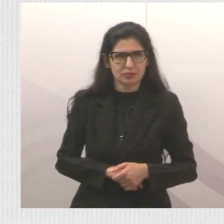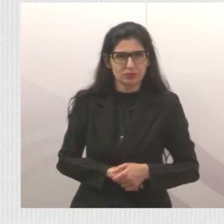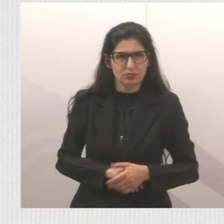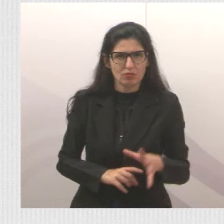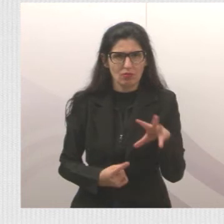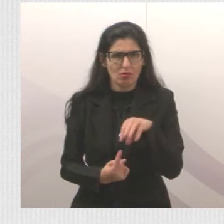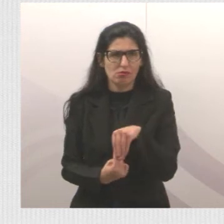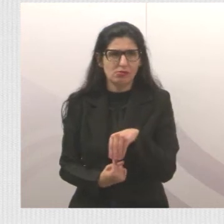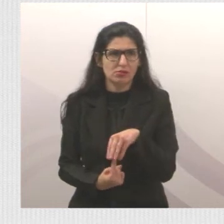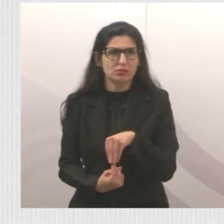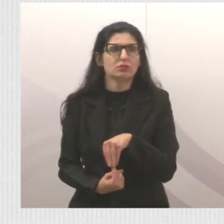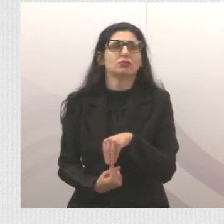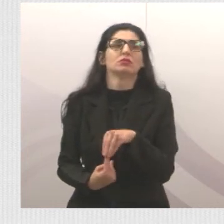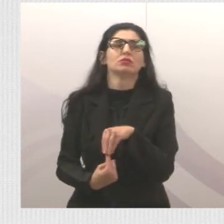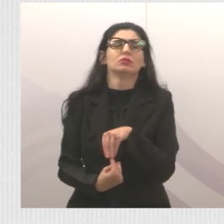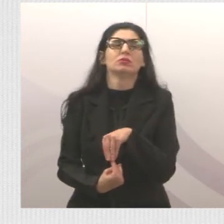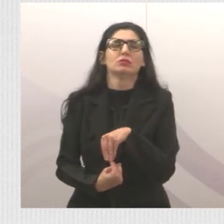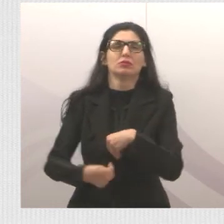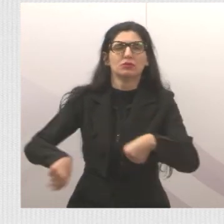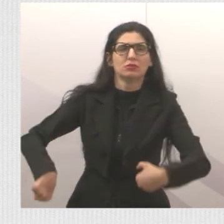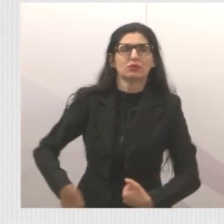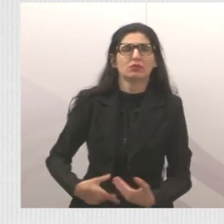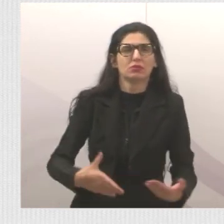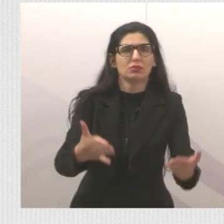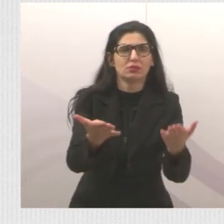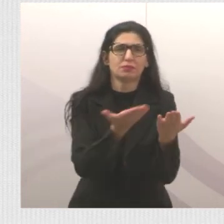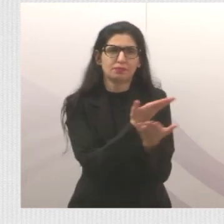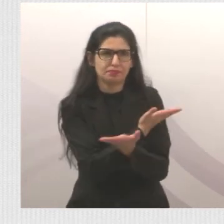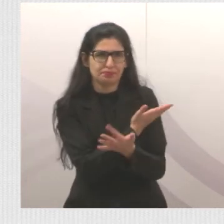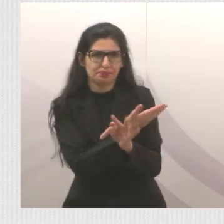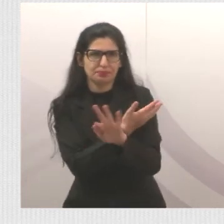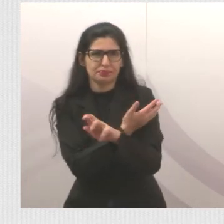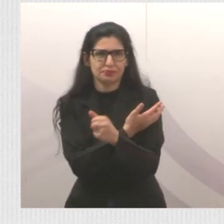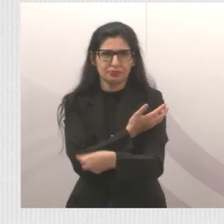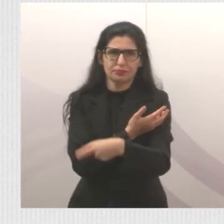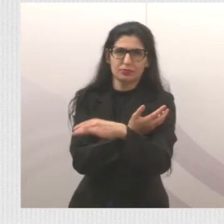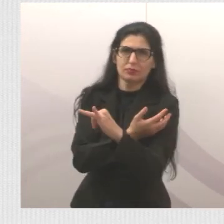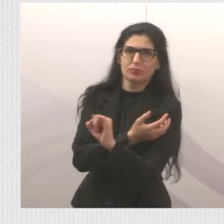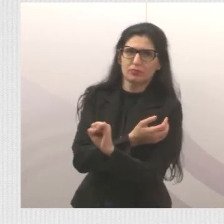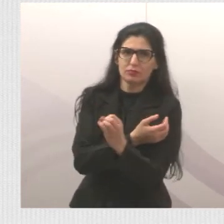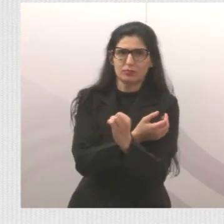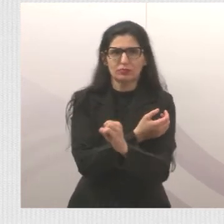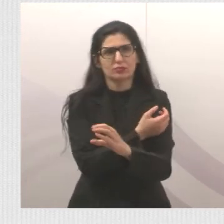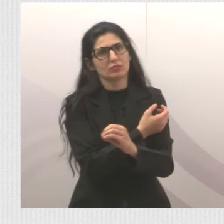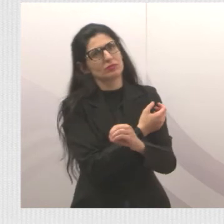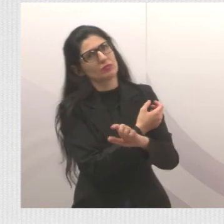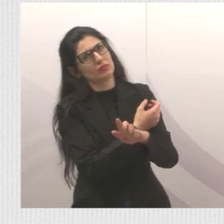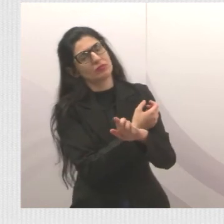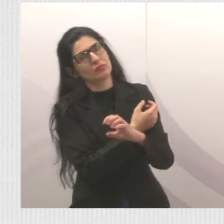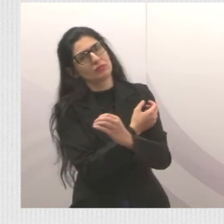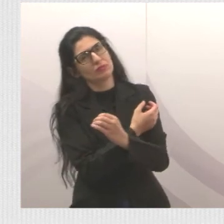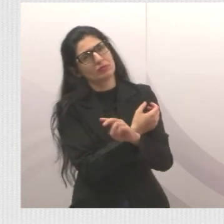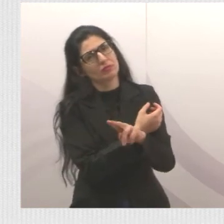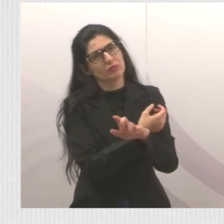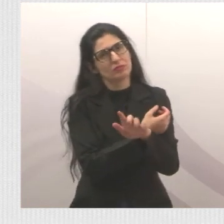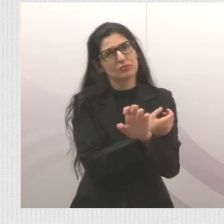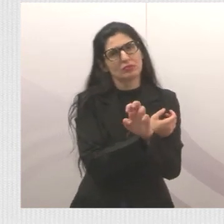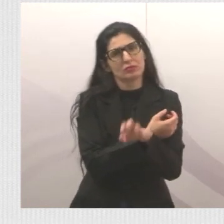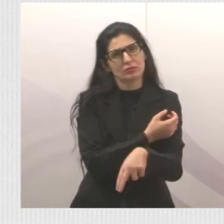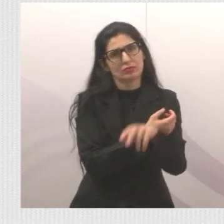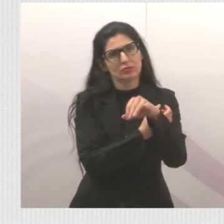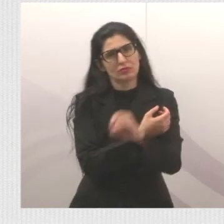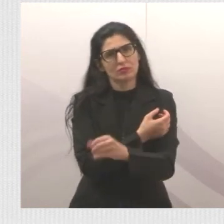Ponto de ônibus, na estrada Francisco Eugênio Ezevedo Chico Bicudo, no